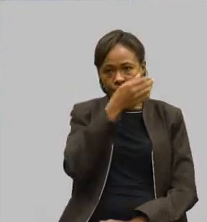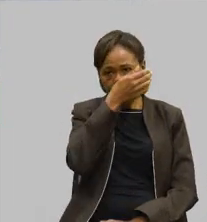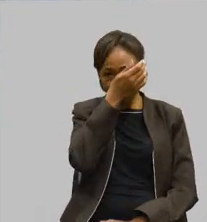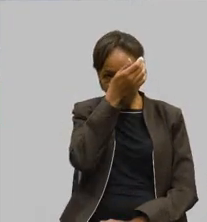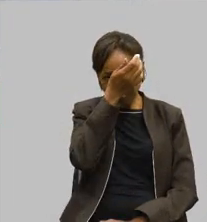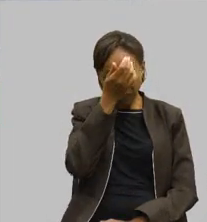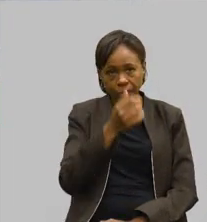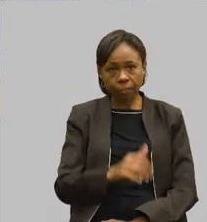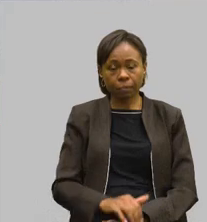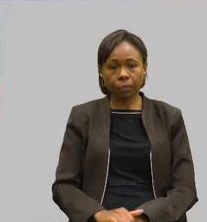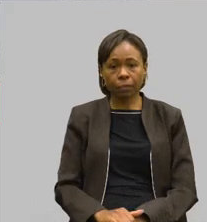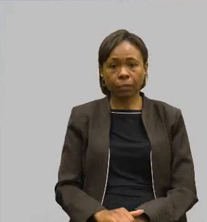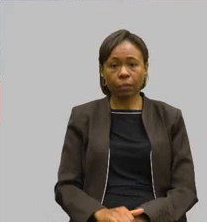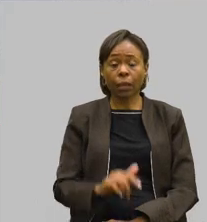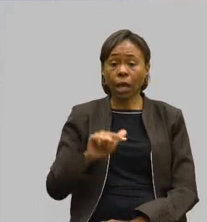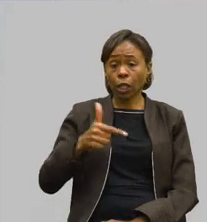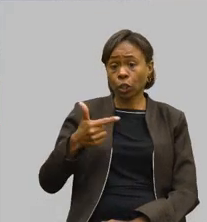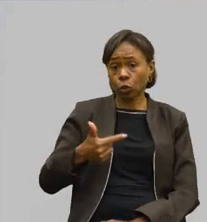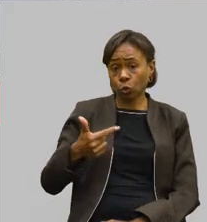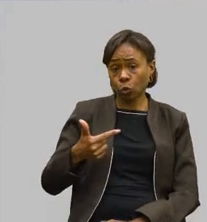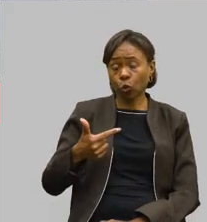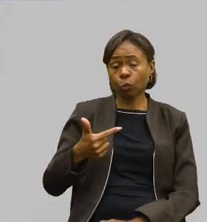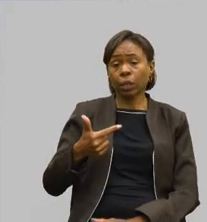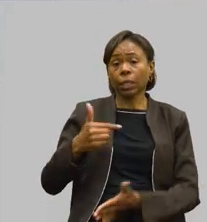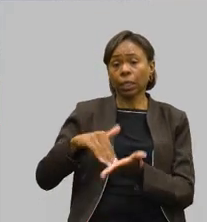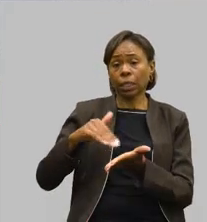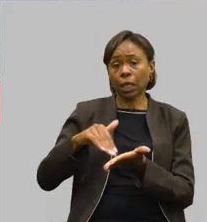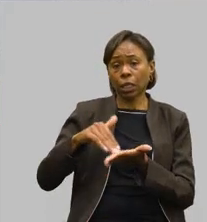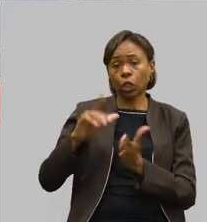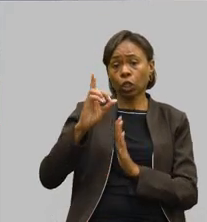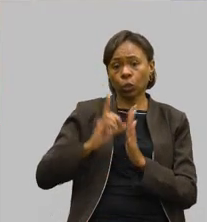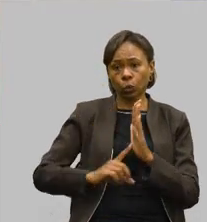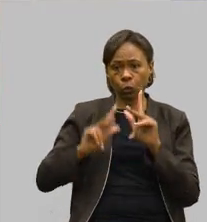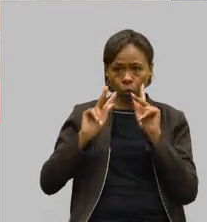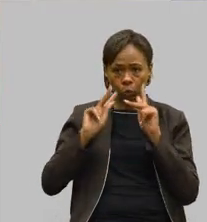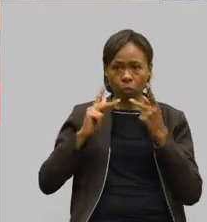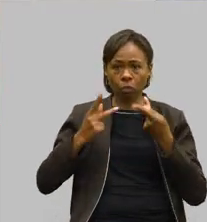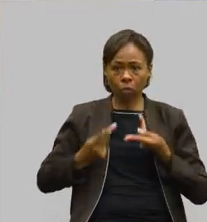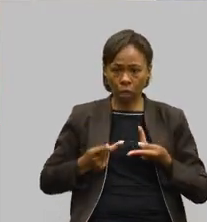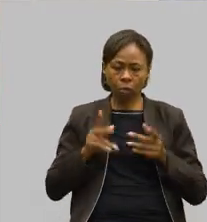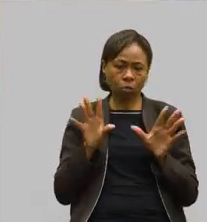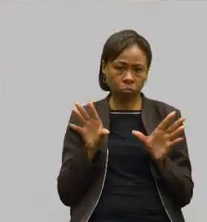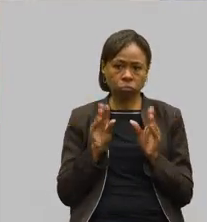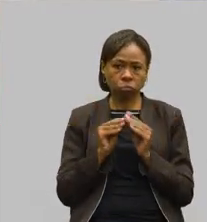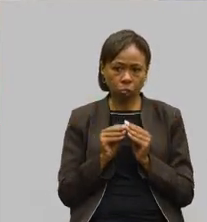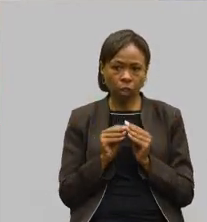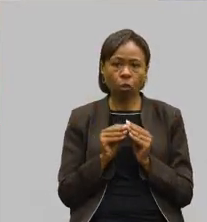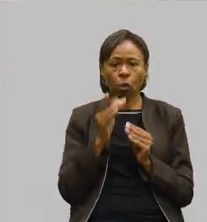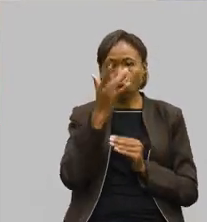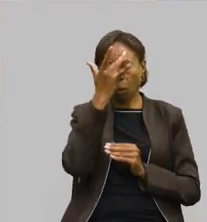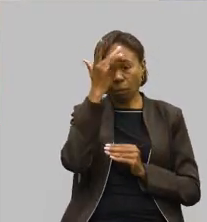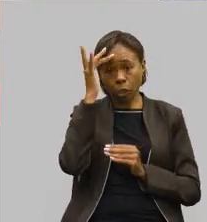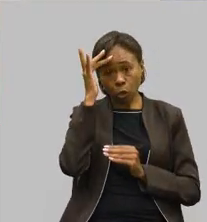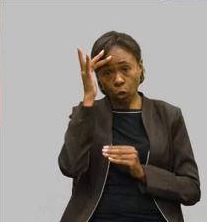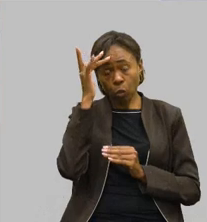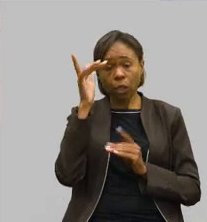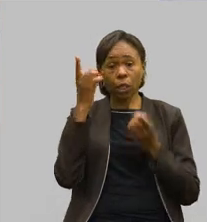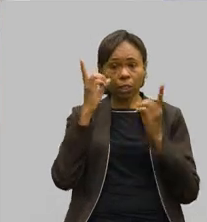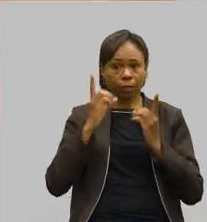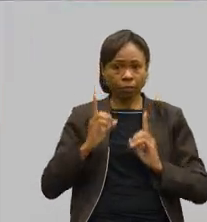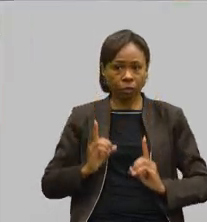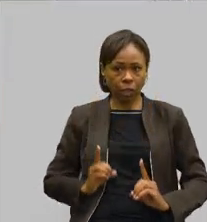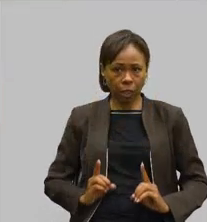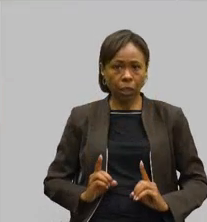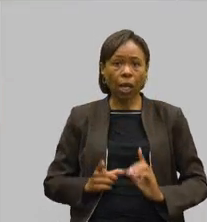Falando da subsecretaria de Direitos Humanos, dentro, fazendo um recorte com pessoas com deficiência. Como